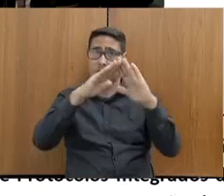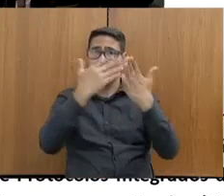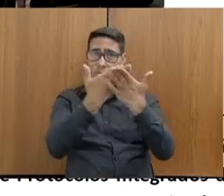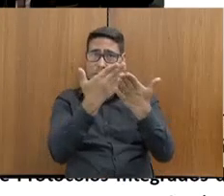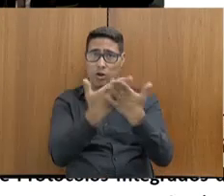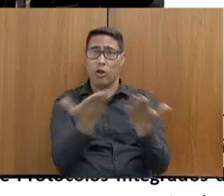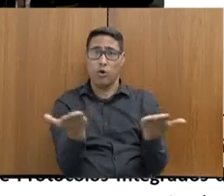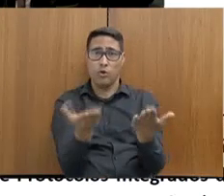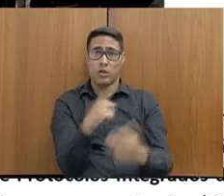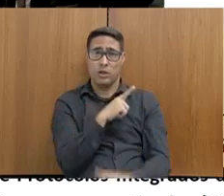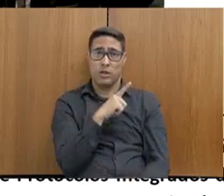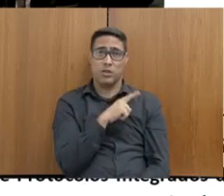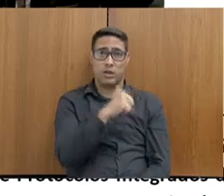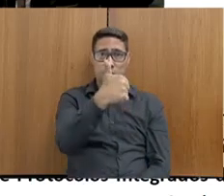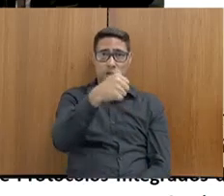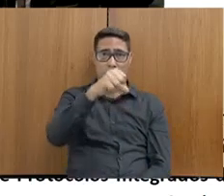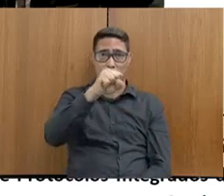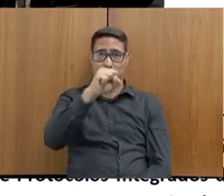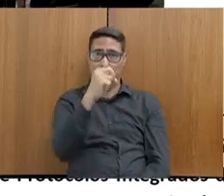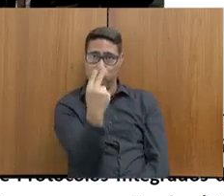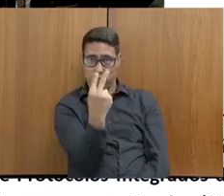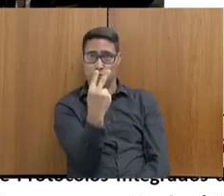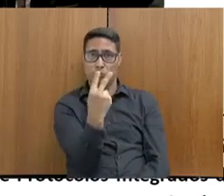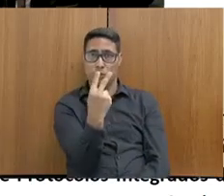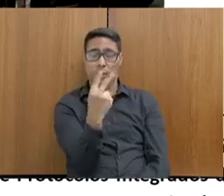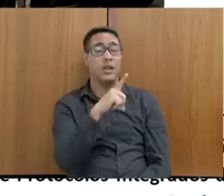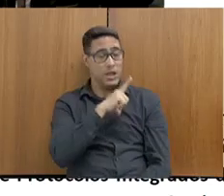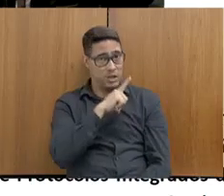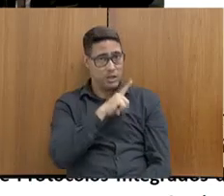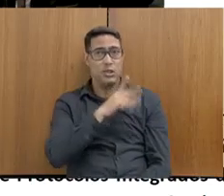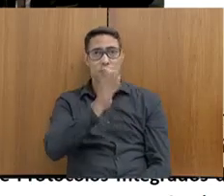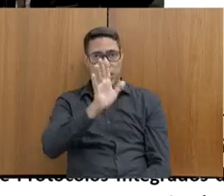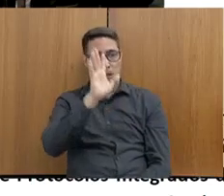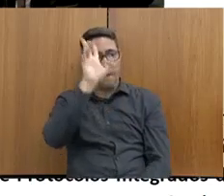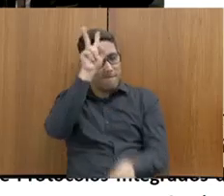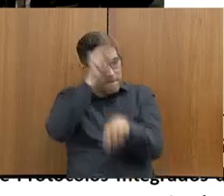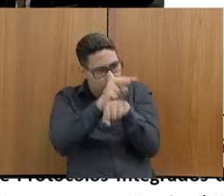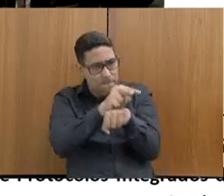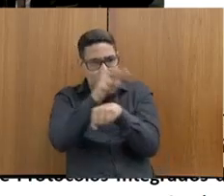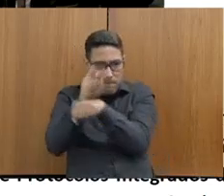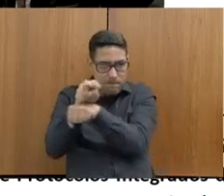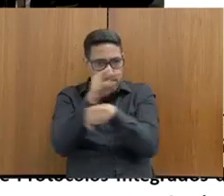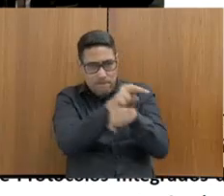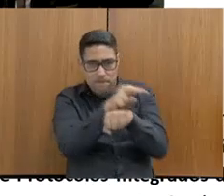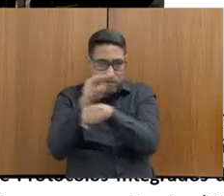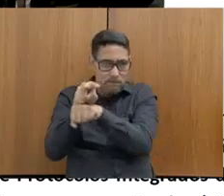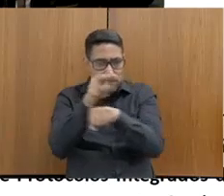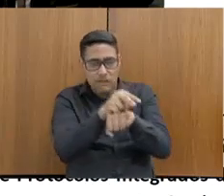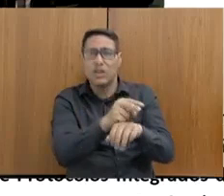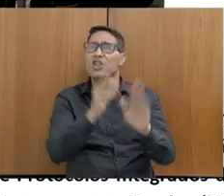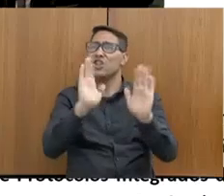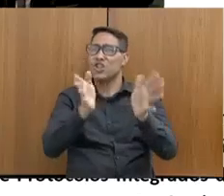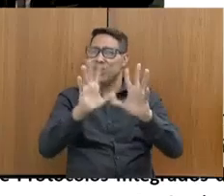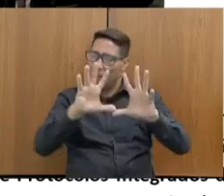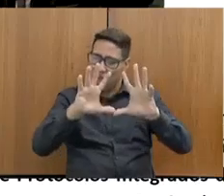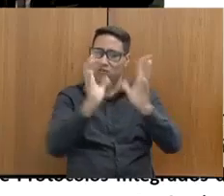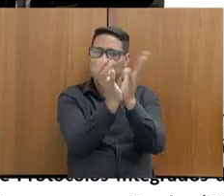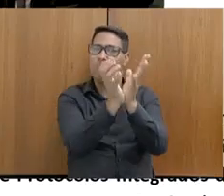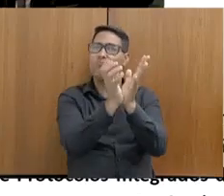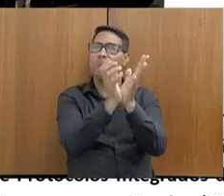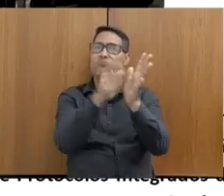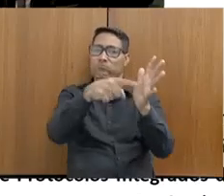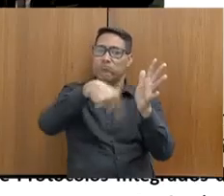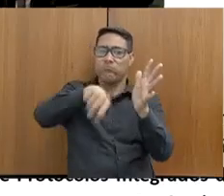escolas estaduais, já monitoradas pelo nosso Centro Integrado de Comando e Controle, que já fazem parte, já também, da